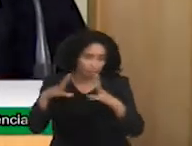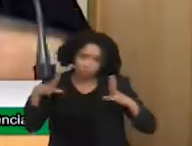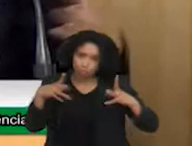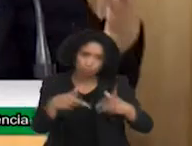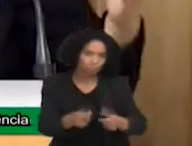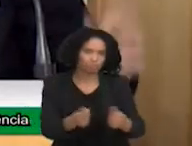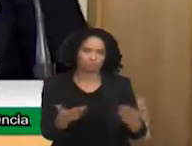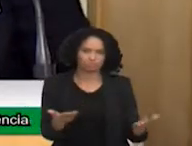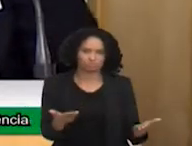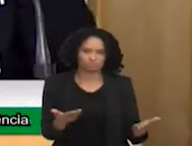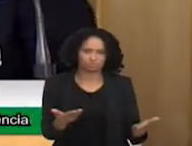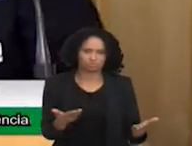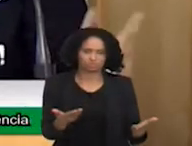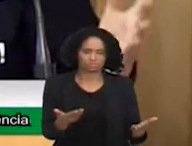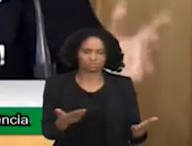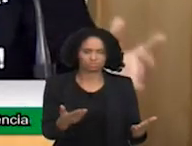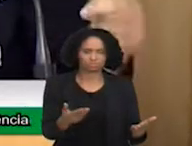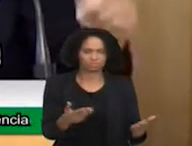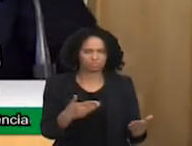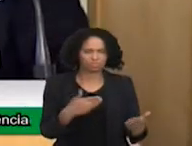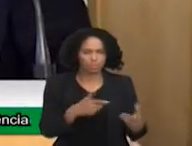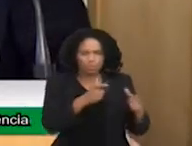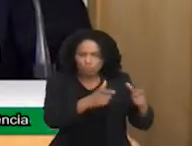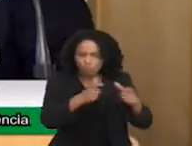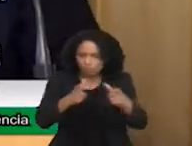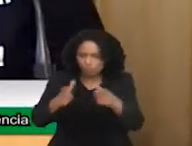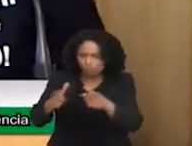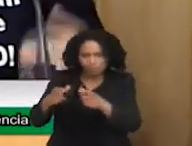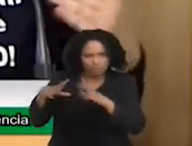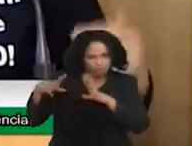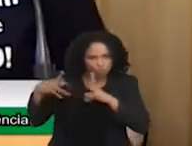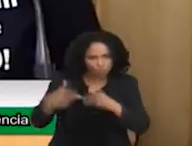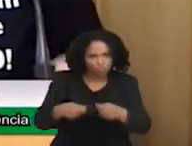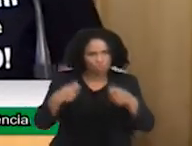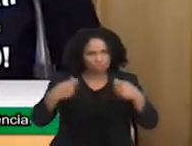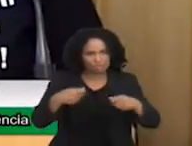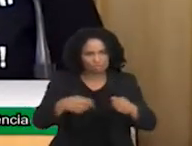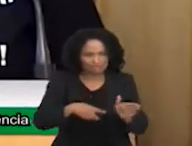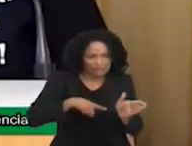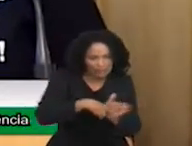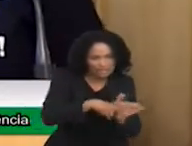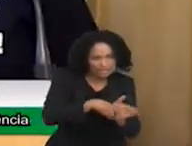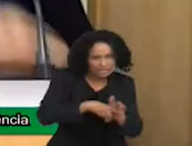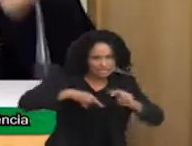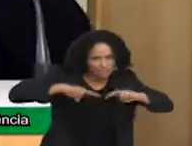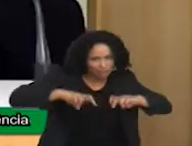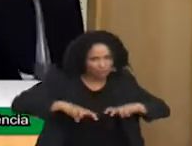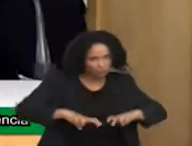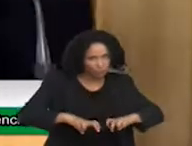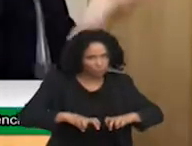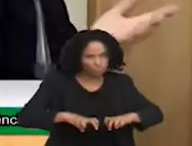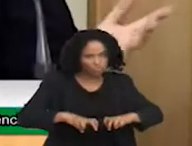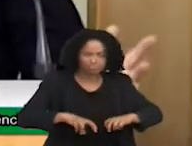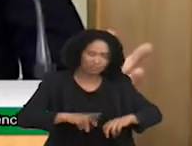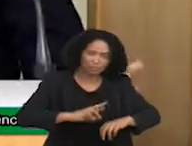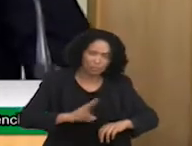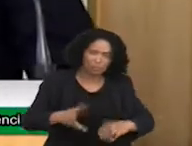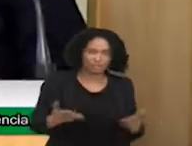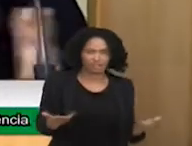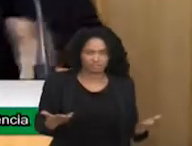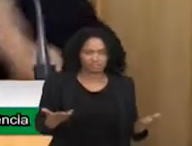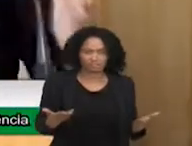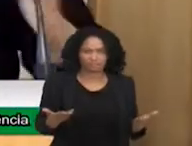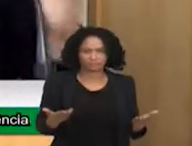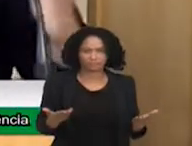ter que ter uma alta complexidade? Não. Aí a gente entra em questões de o porquê que